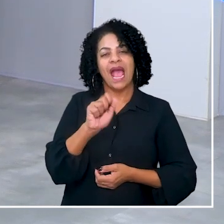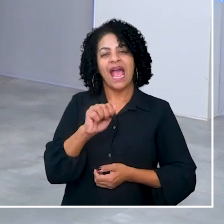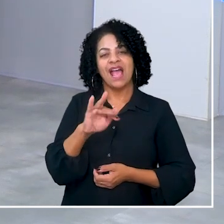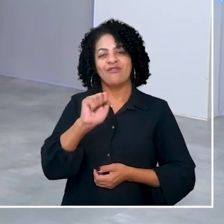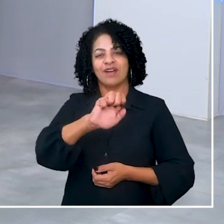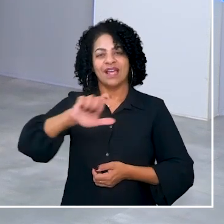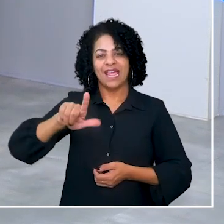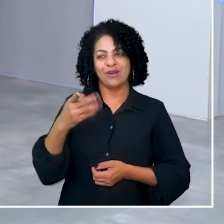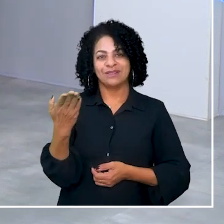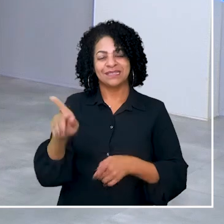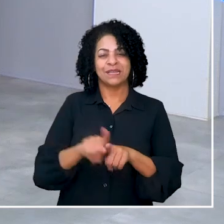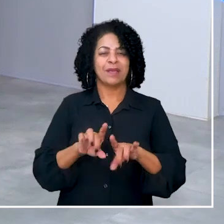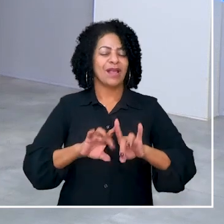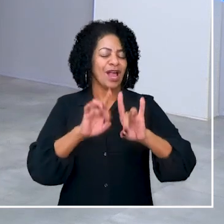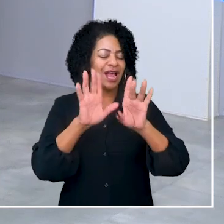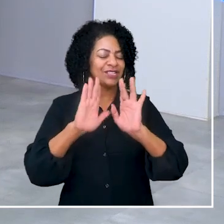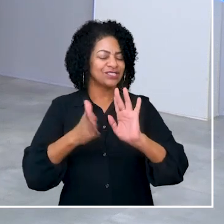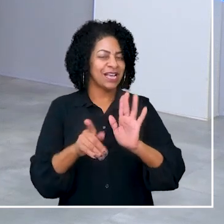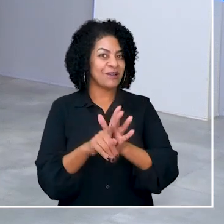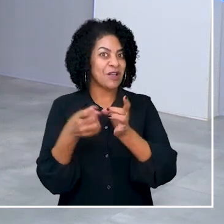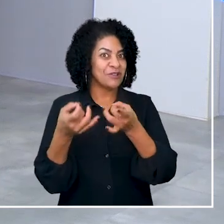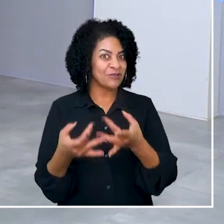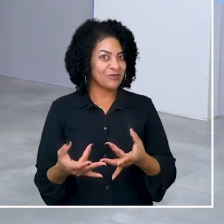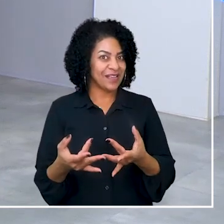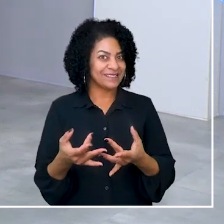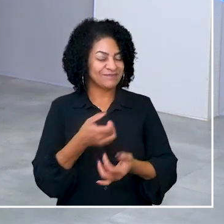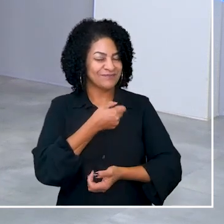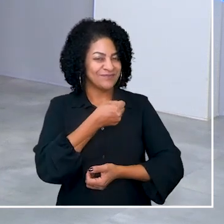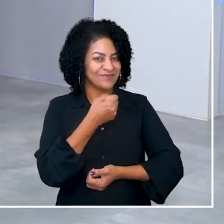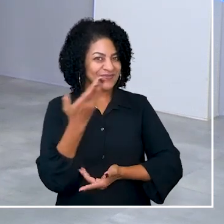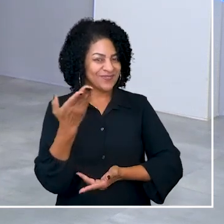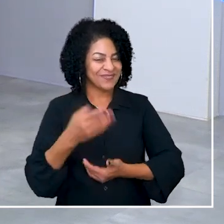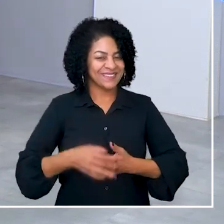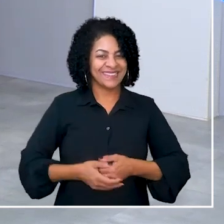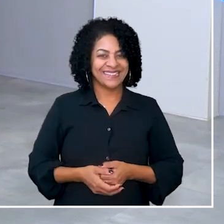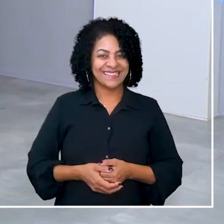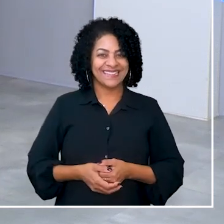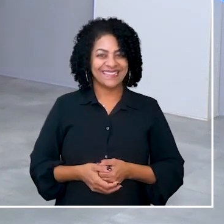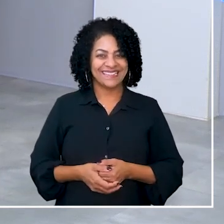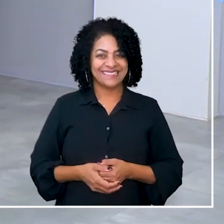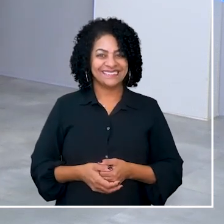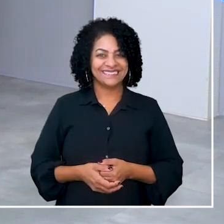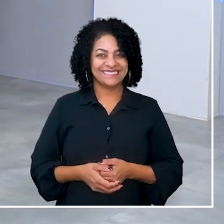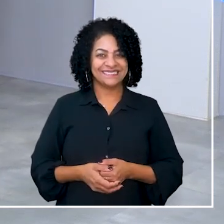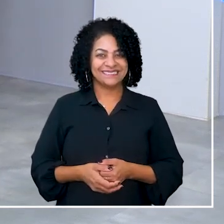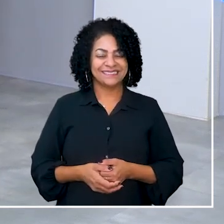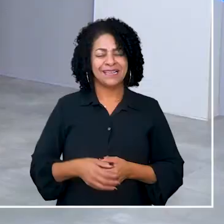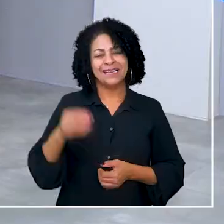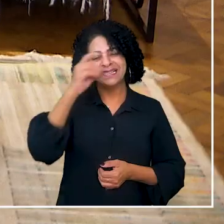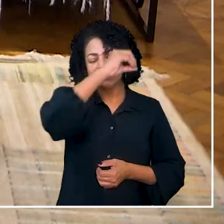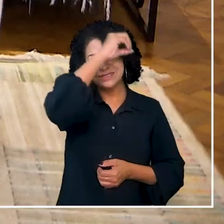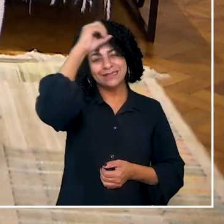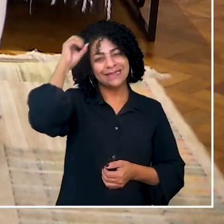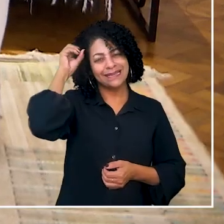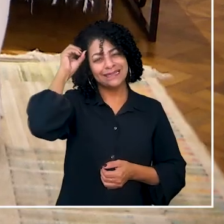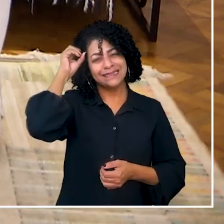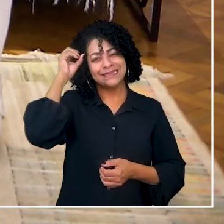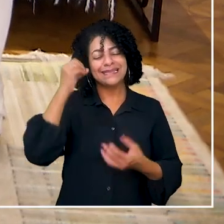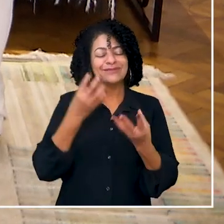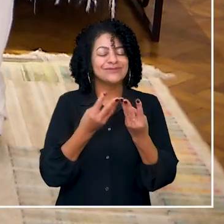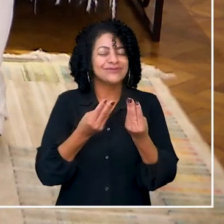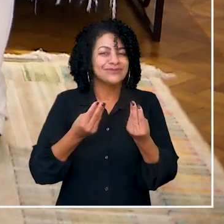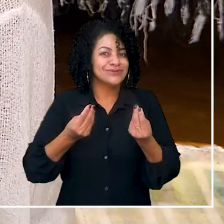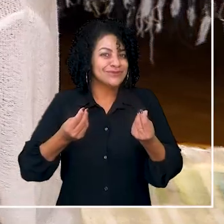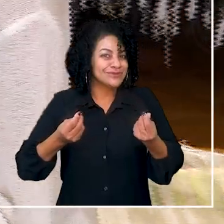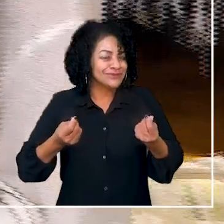Rafael Oliveira preparou uma reportagem especial sobre o tema. Vamos acompanhar. Vai amor, mostra aqui. Inocência,